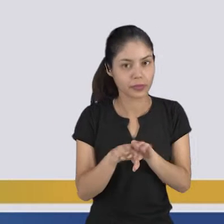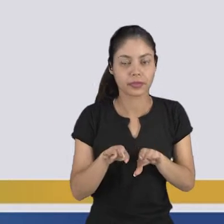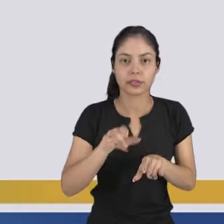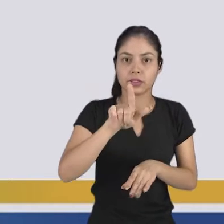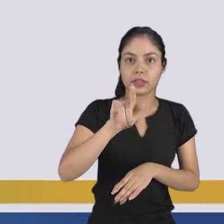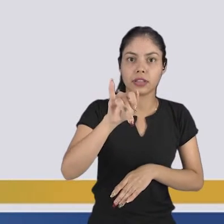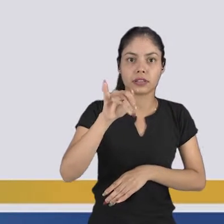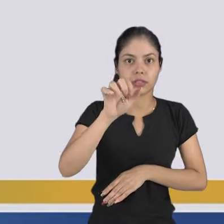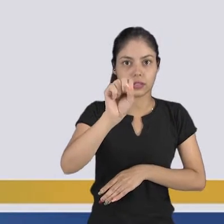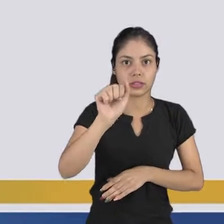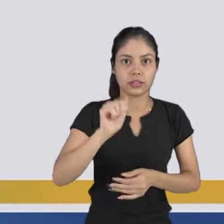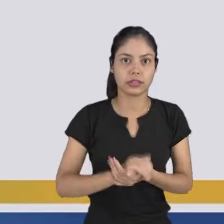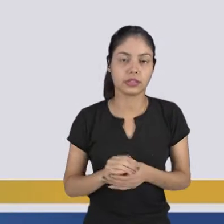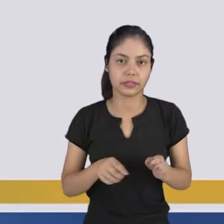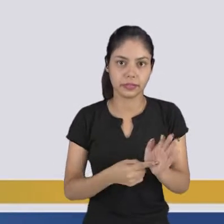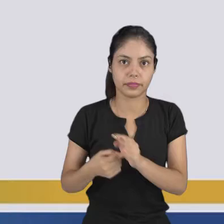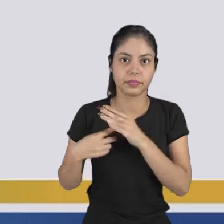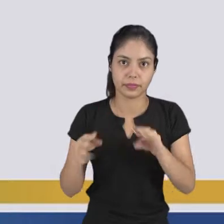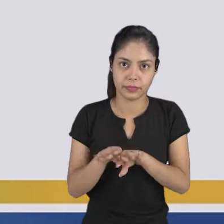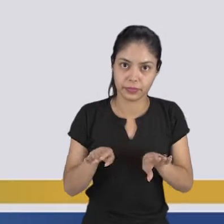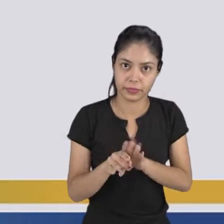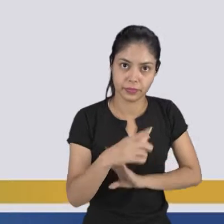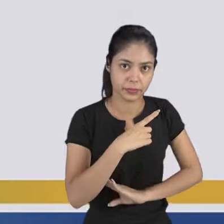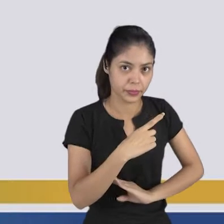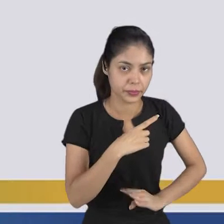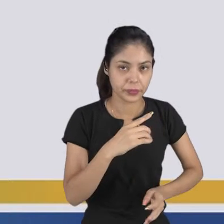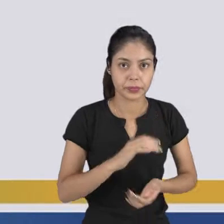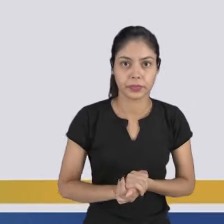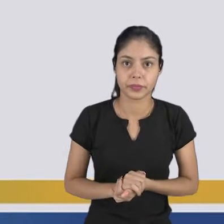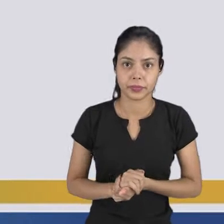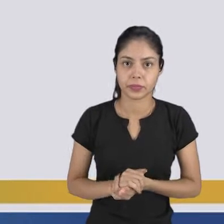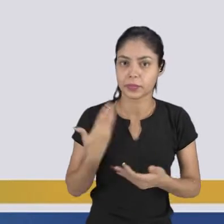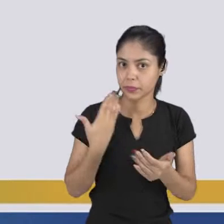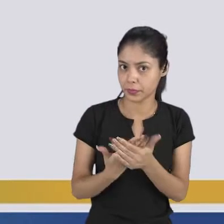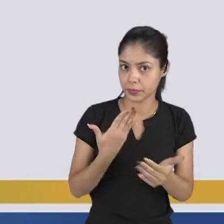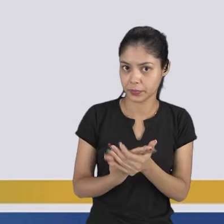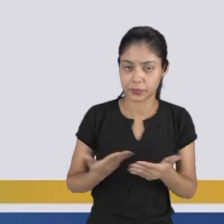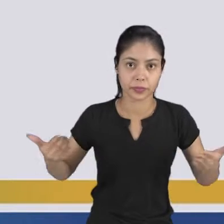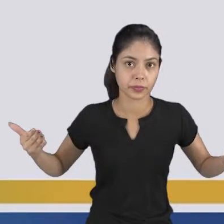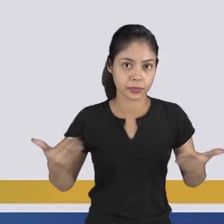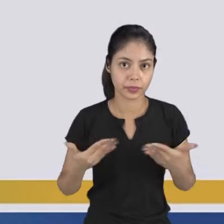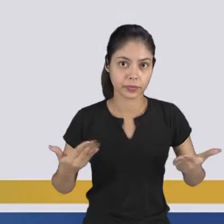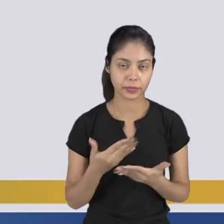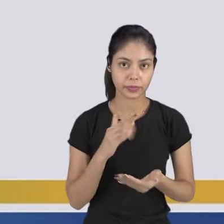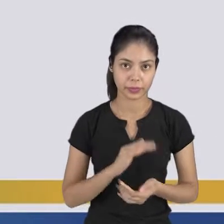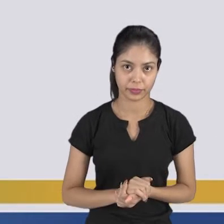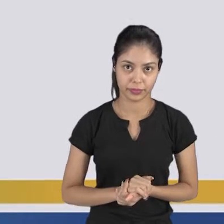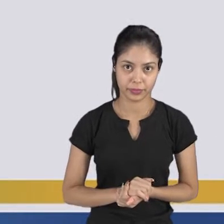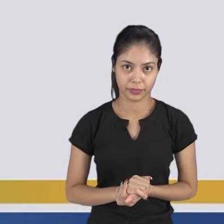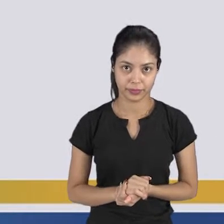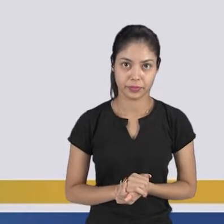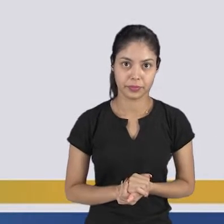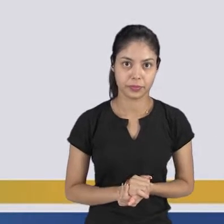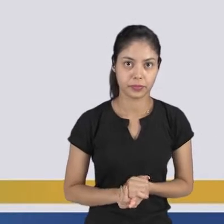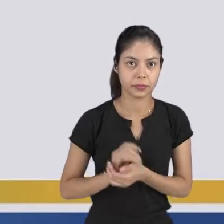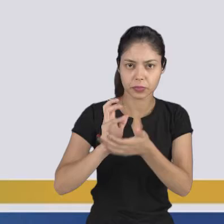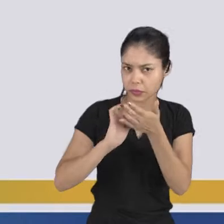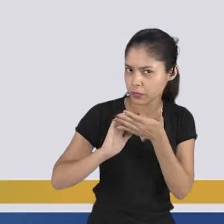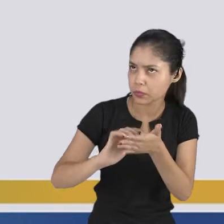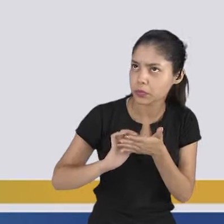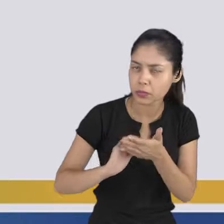E eu vou mostrar alguns desses para vocês nessa aula de hoje. E aí você pergunta, mas como surgiu arte digital?